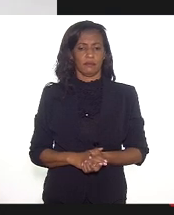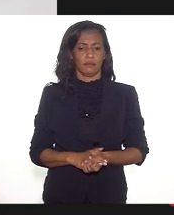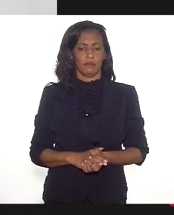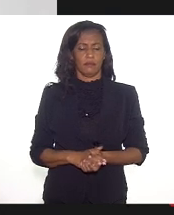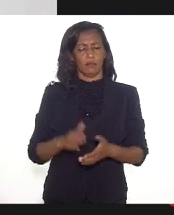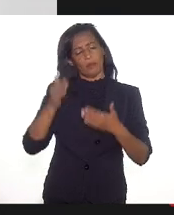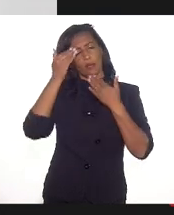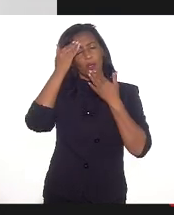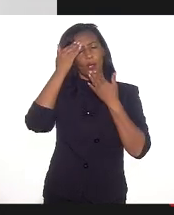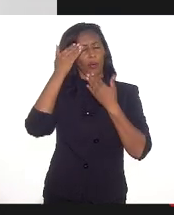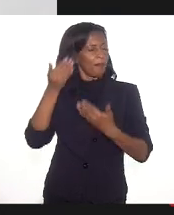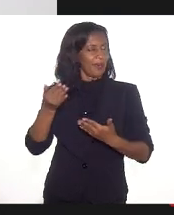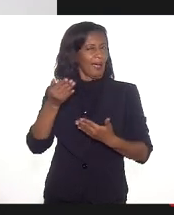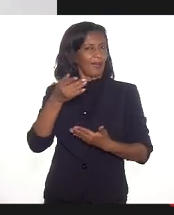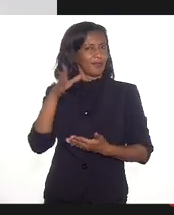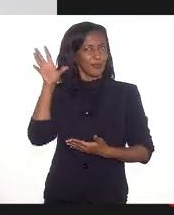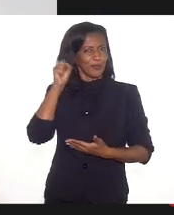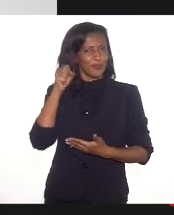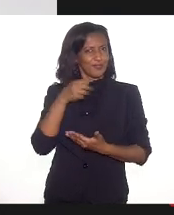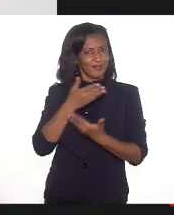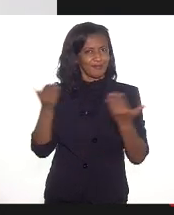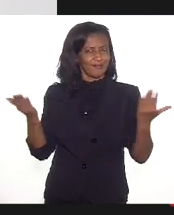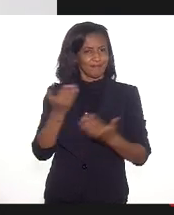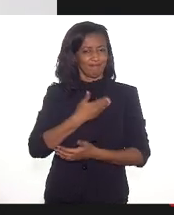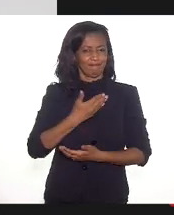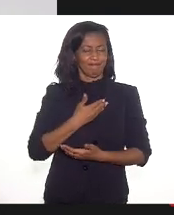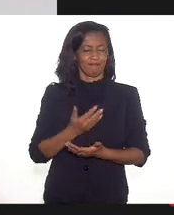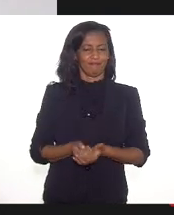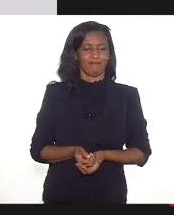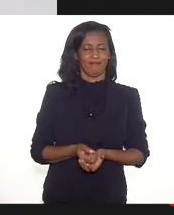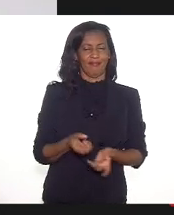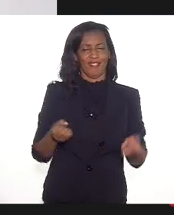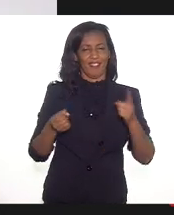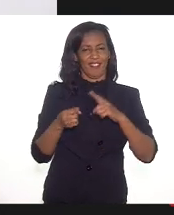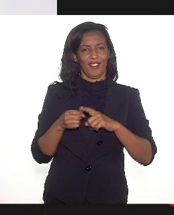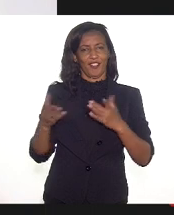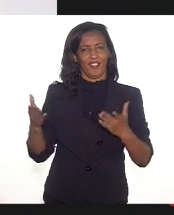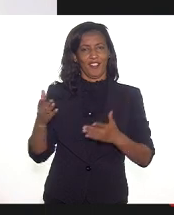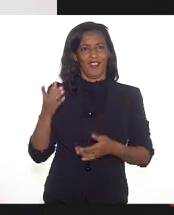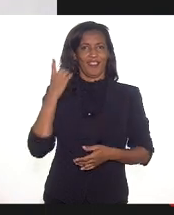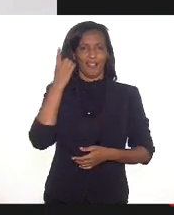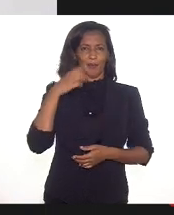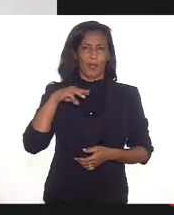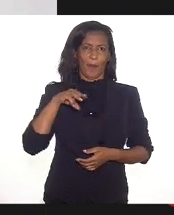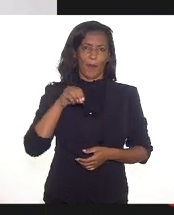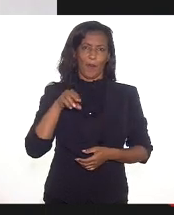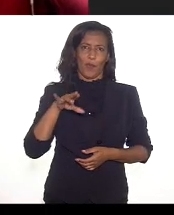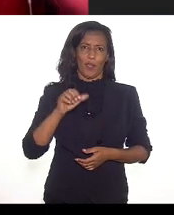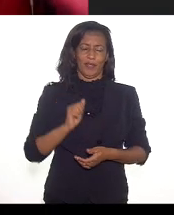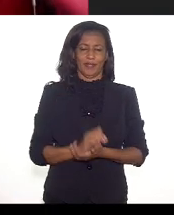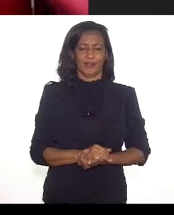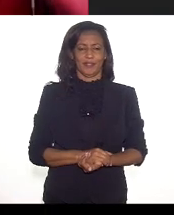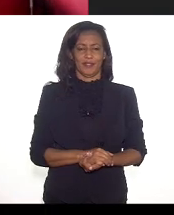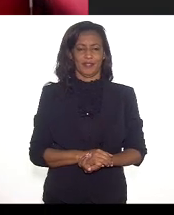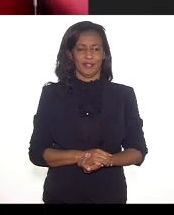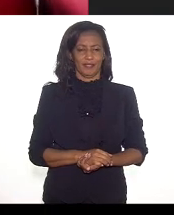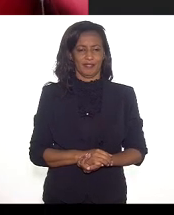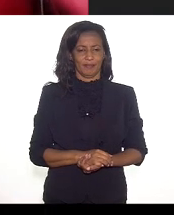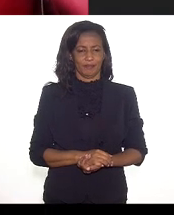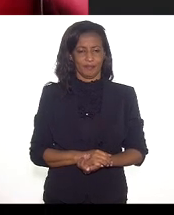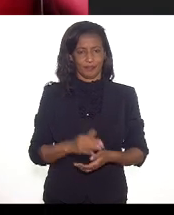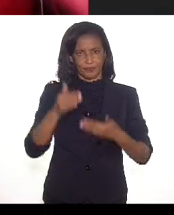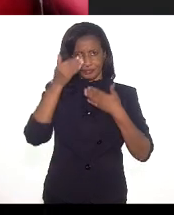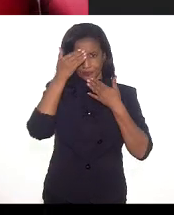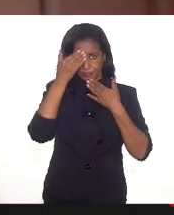Obrigado pela escuta, colegas, e passo a palavra novamente à deputada Mônica Frantucci. Muito obrigado. Muito